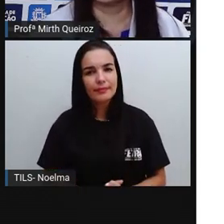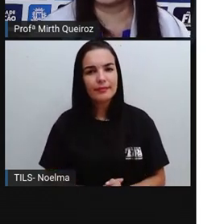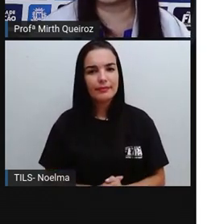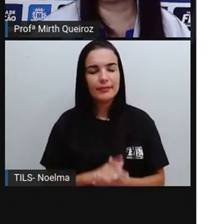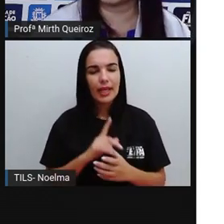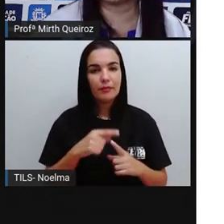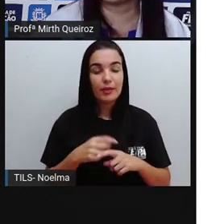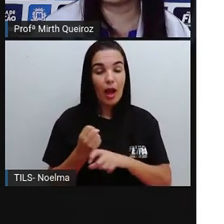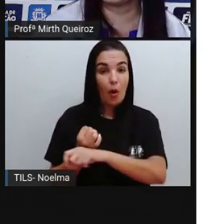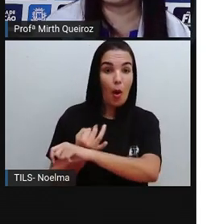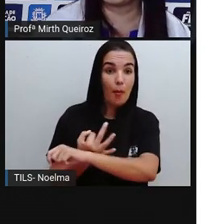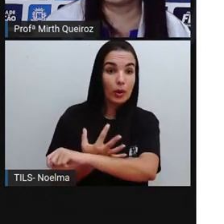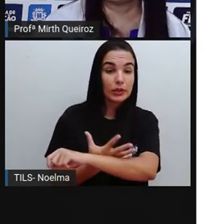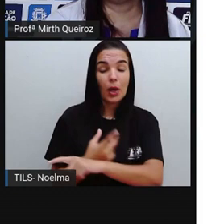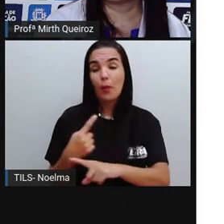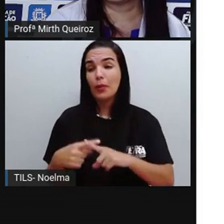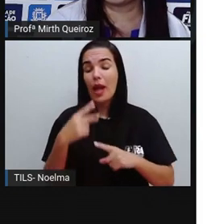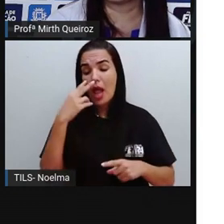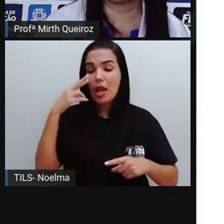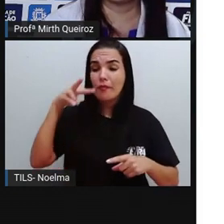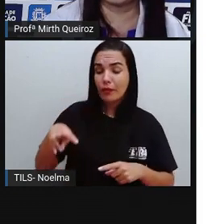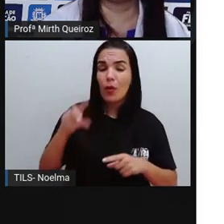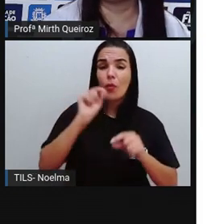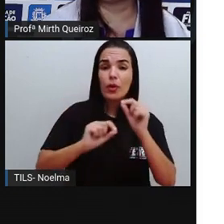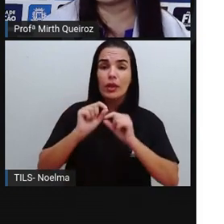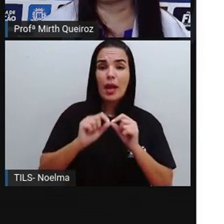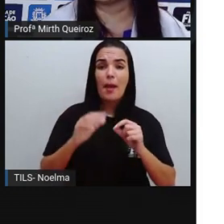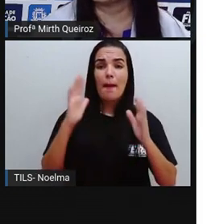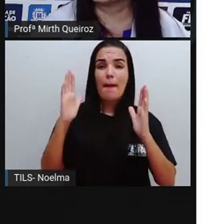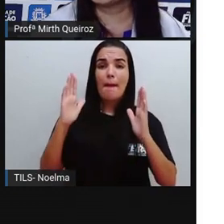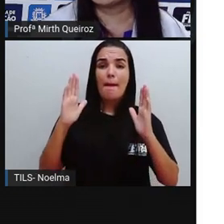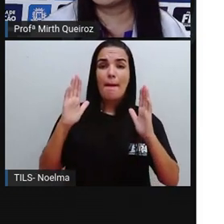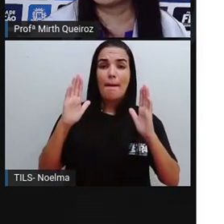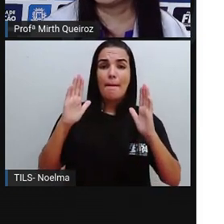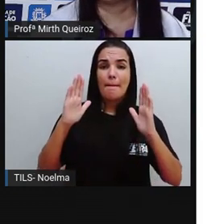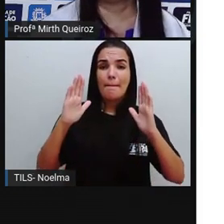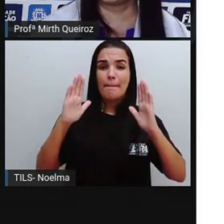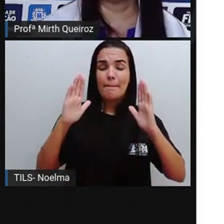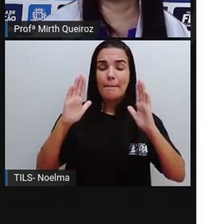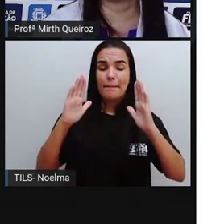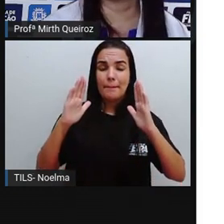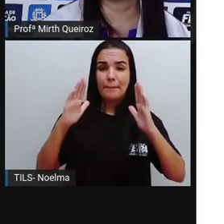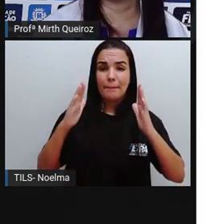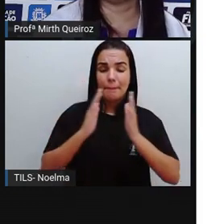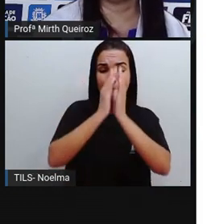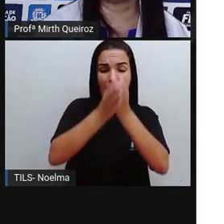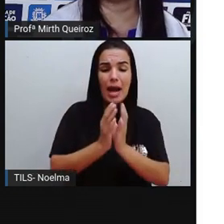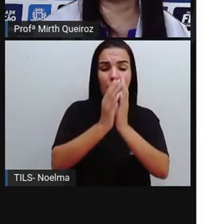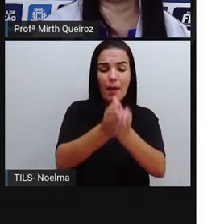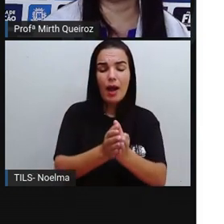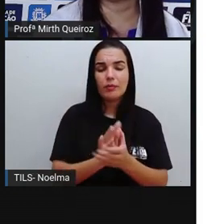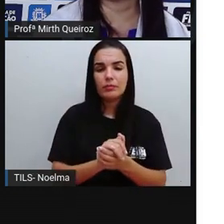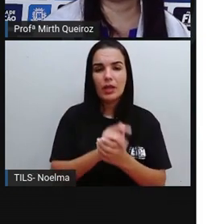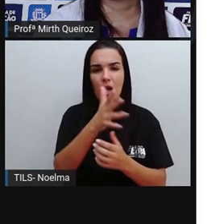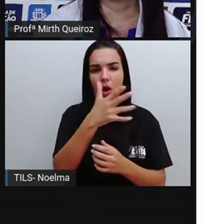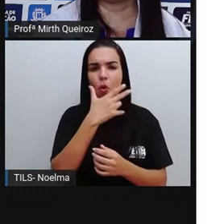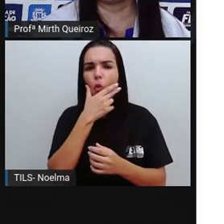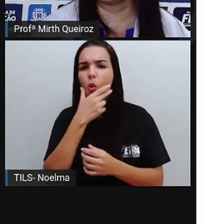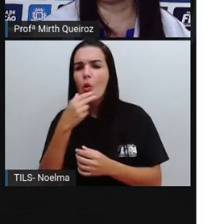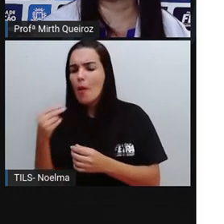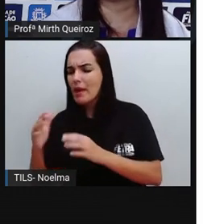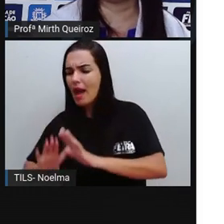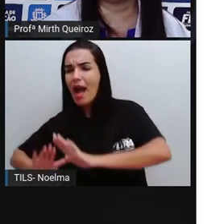barco. Isso porque ele estava em uma ilha isolada e o barco indicaria socorro. Já o segundo homem aqui, ele diz,